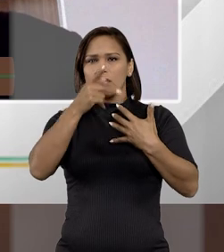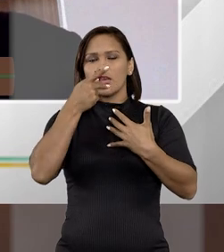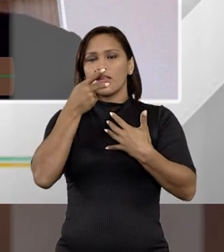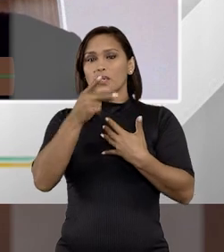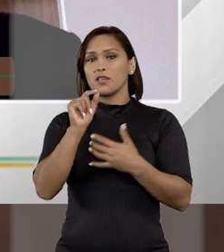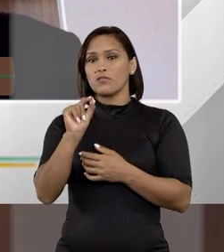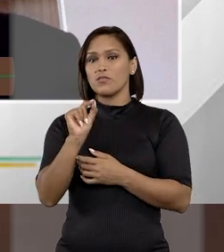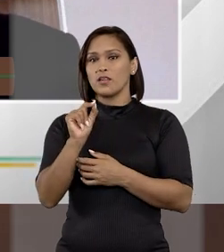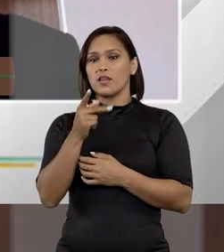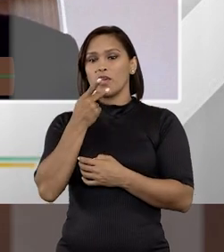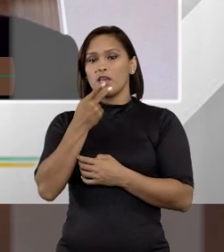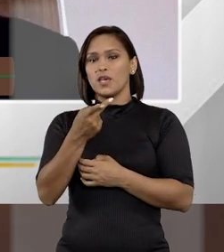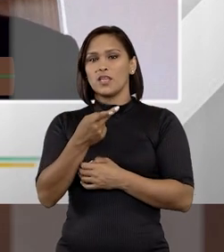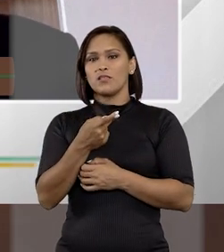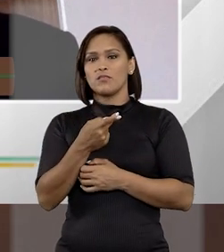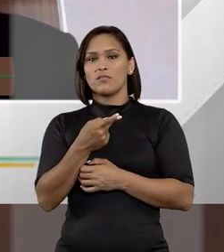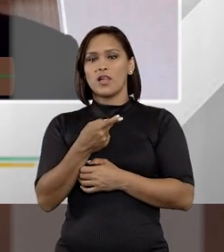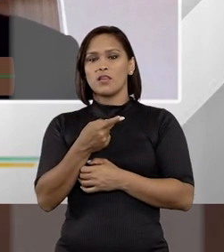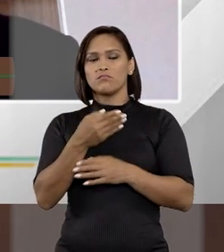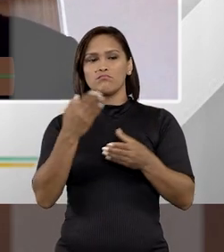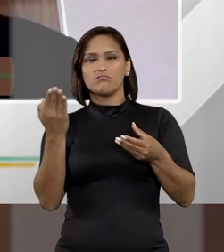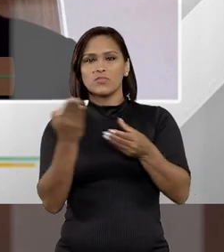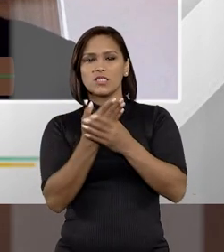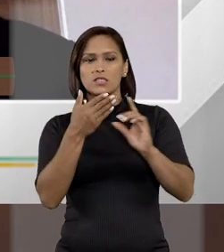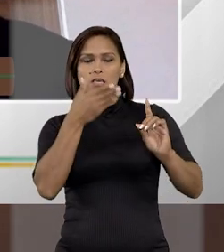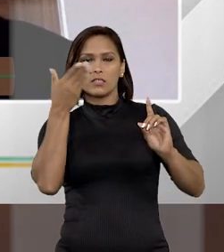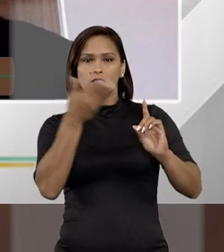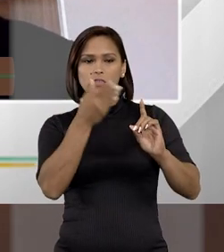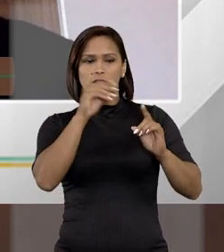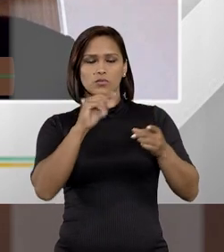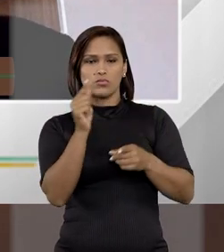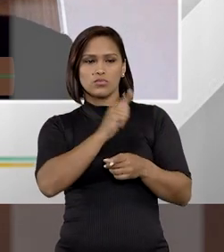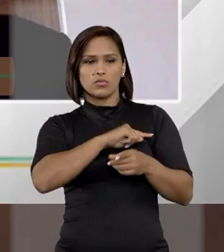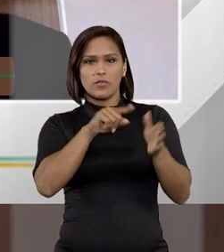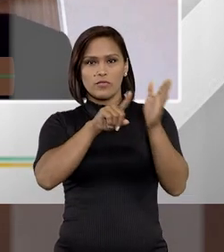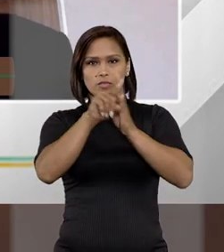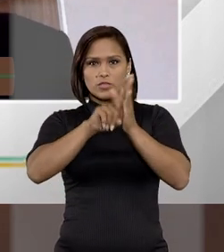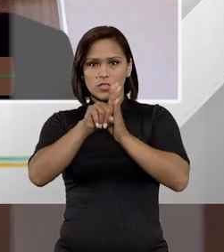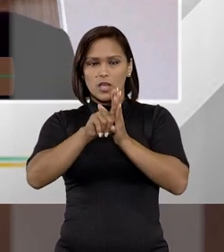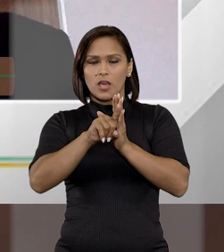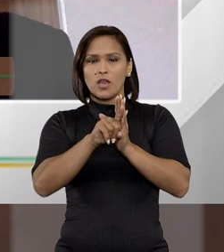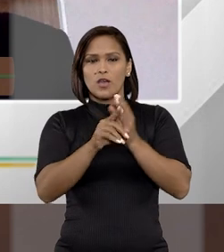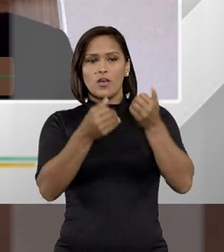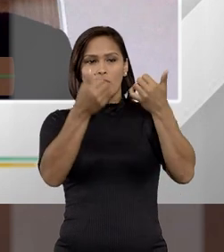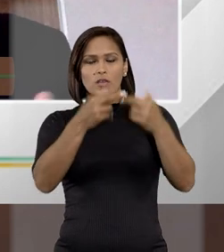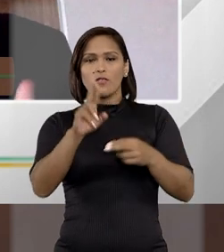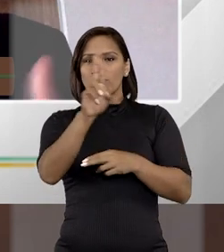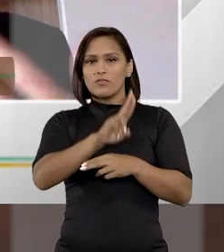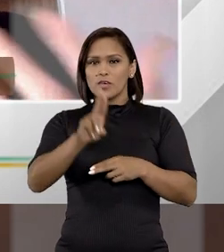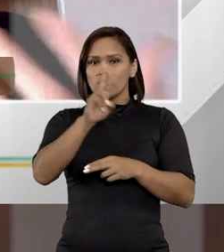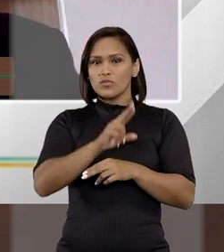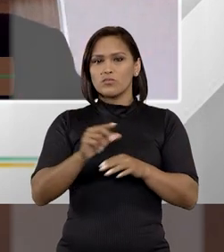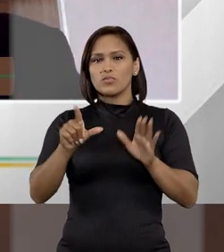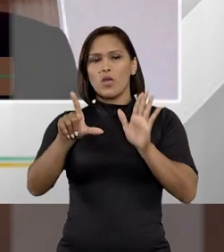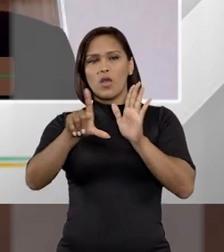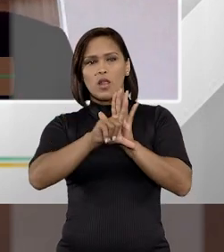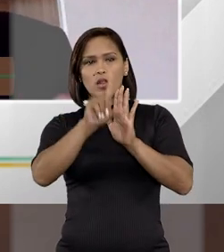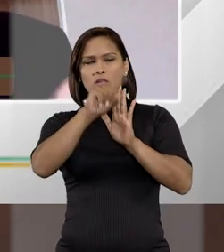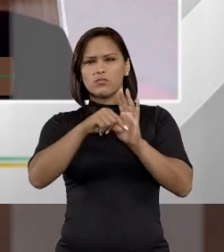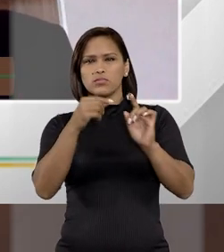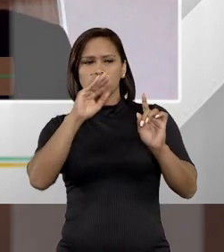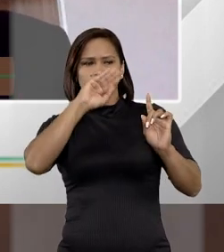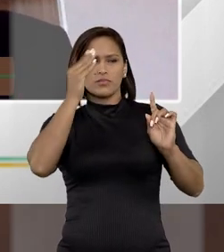ele fala em citação do agente de segurança pública investigado quando ele faz uso de força letal